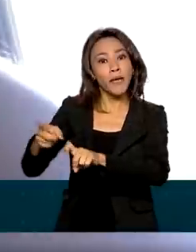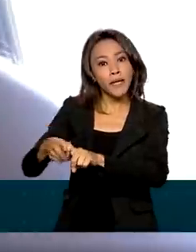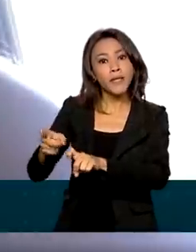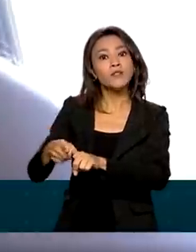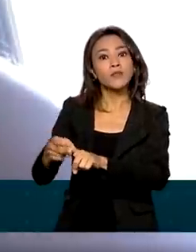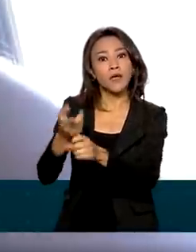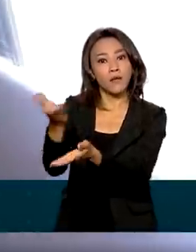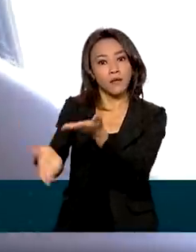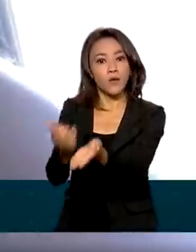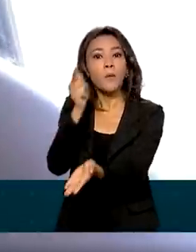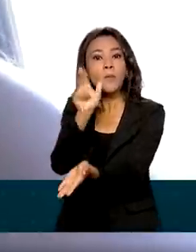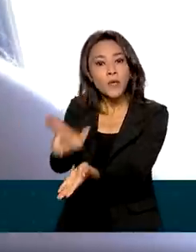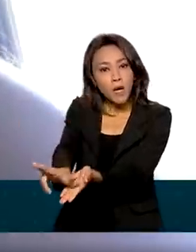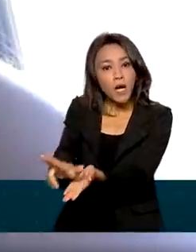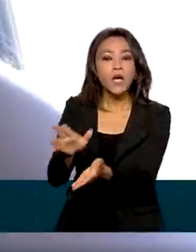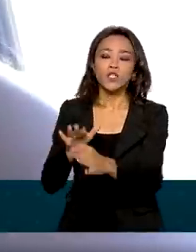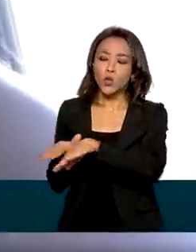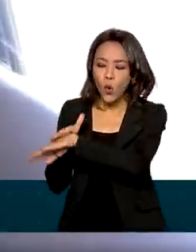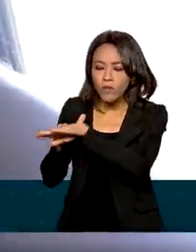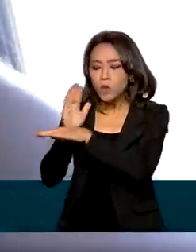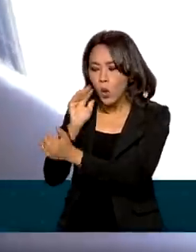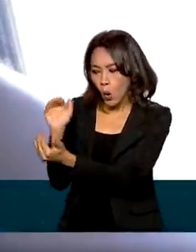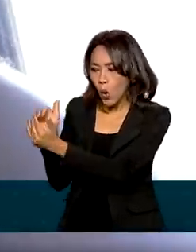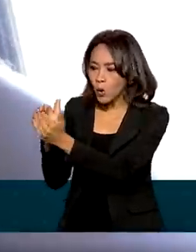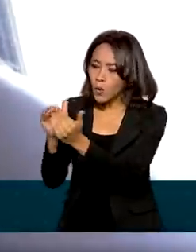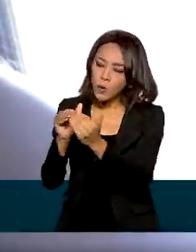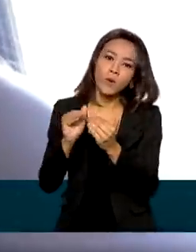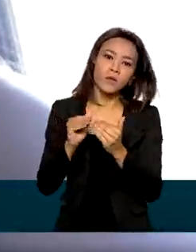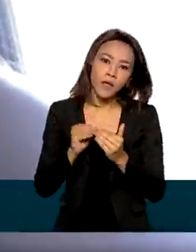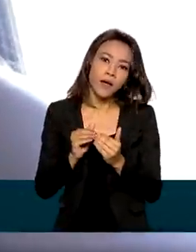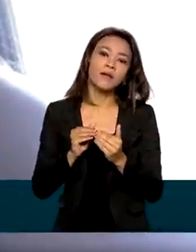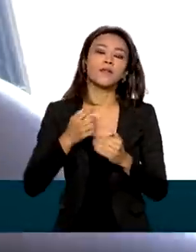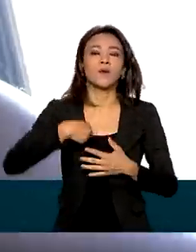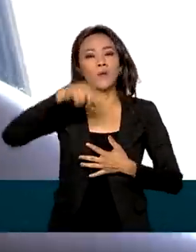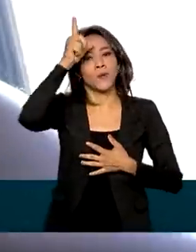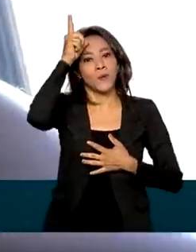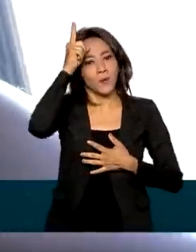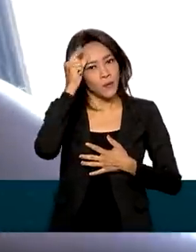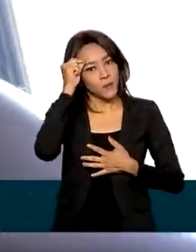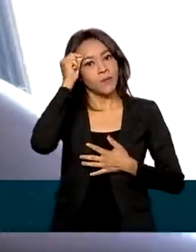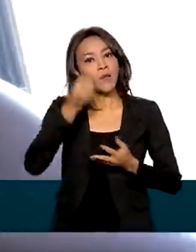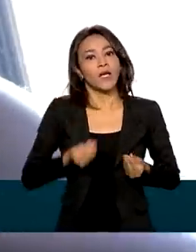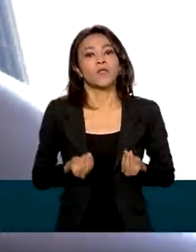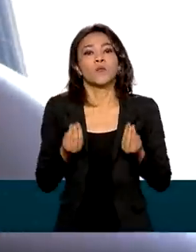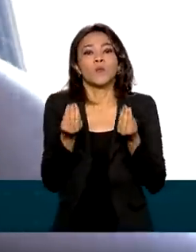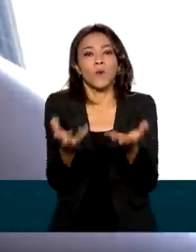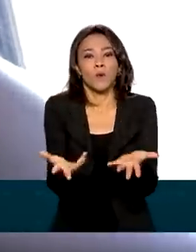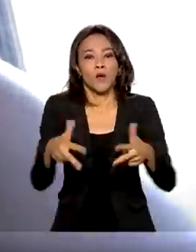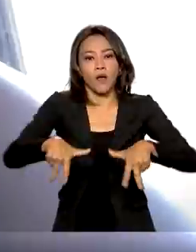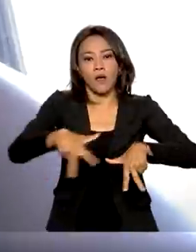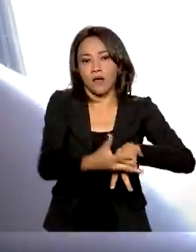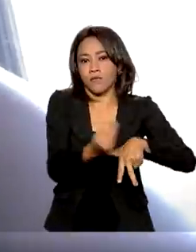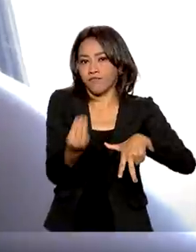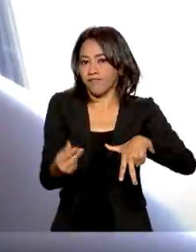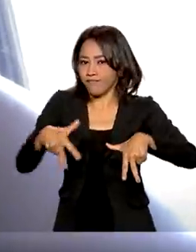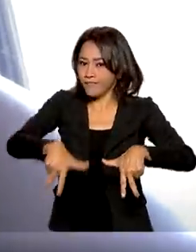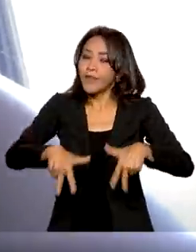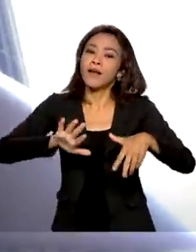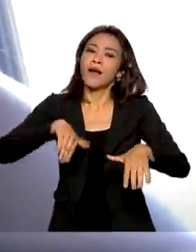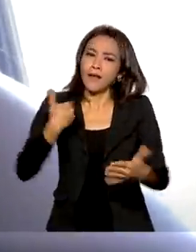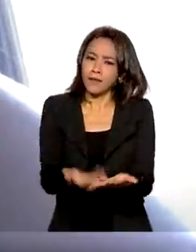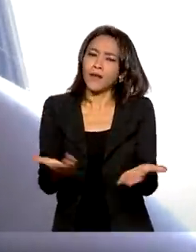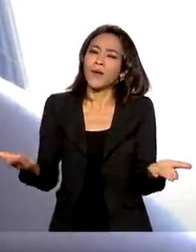conversou e os meus pais concordaram que me trouxe um alívio muito grande. A gente sente muito orgulho até hoje de ter